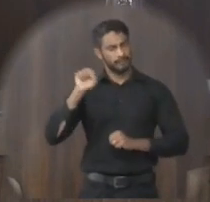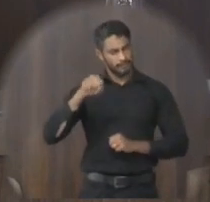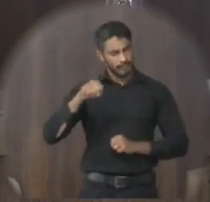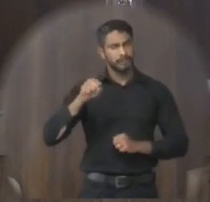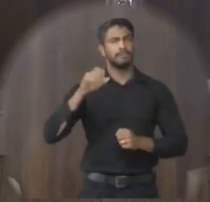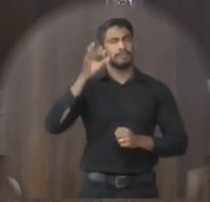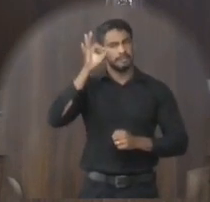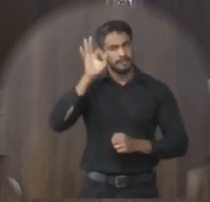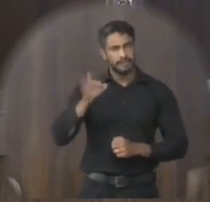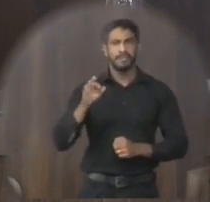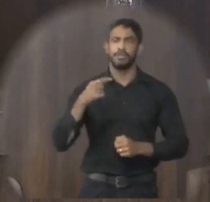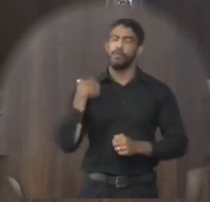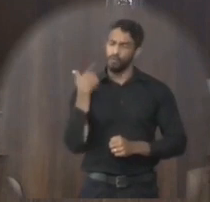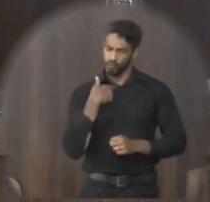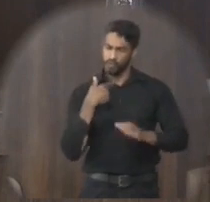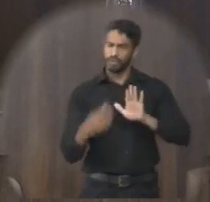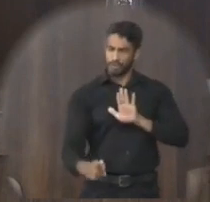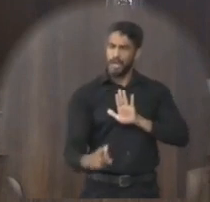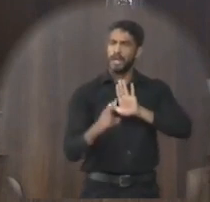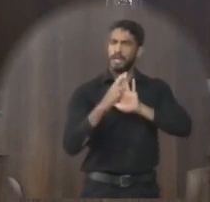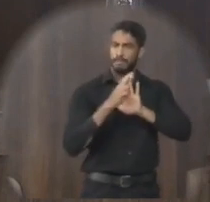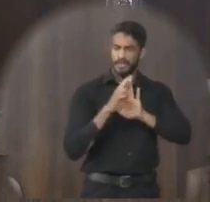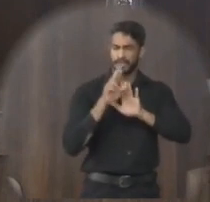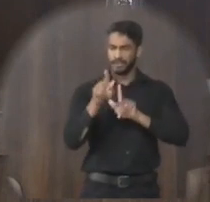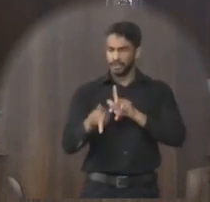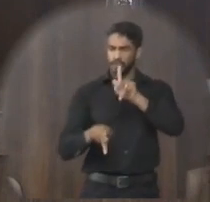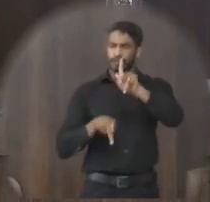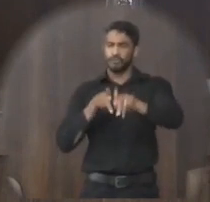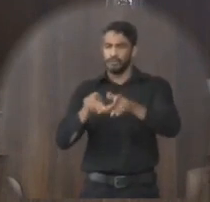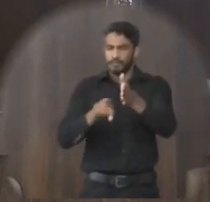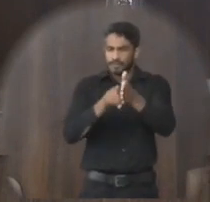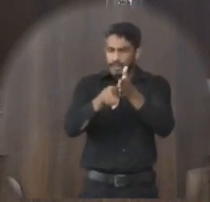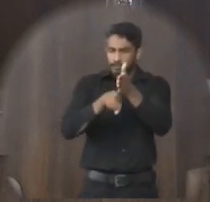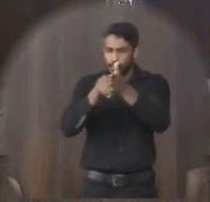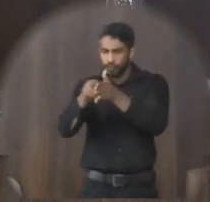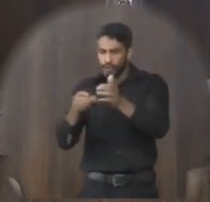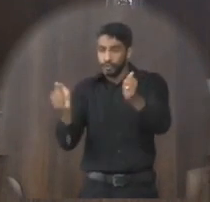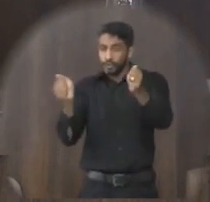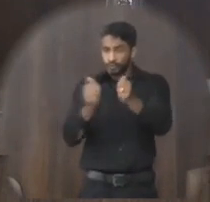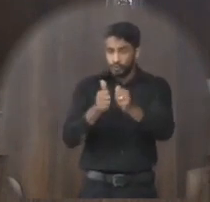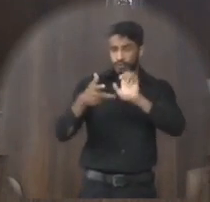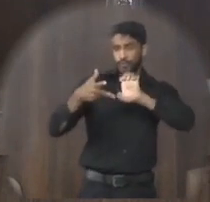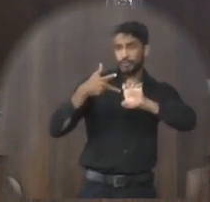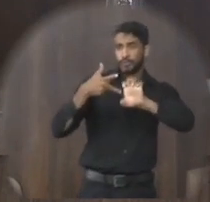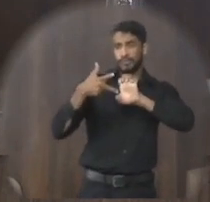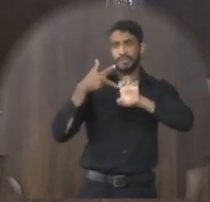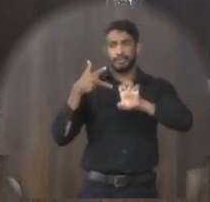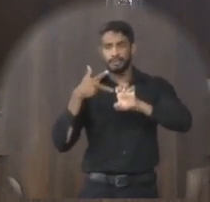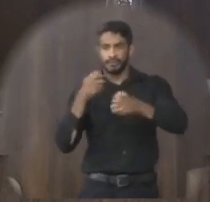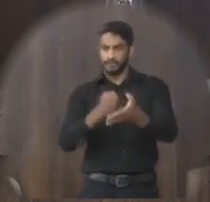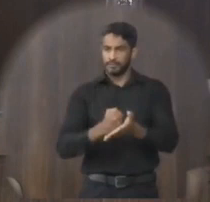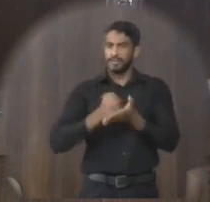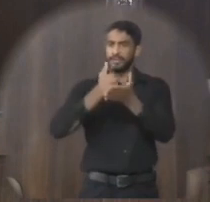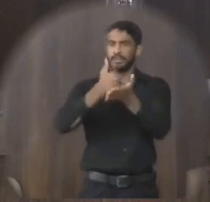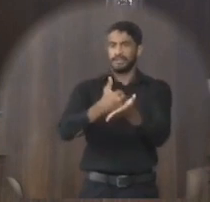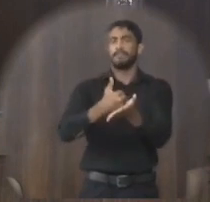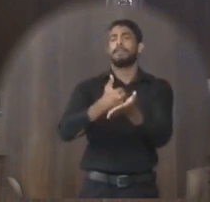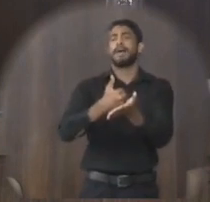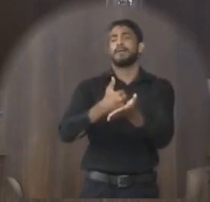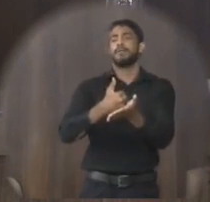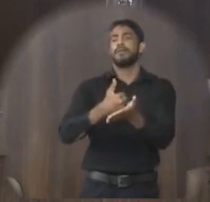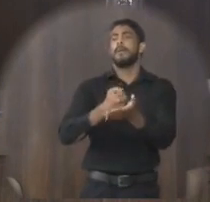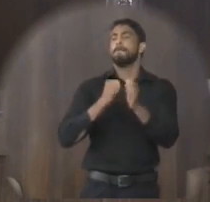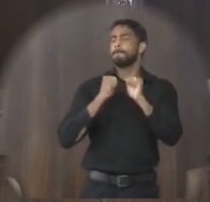nós, legítimos representantes do povo, vamos estar buscando junto ao executivo esse amparo que poderemos